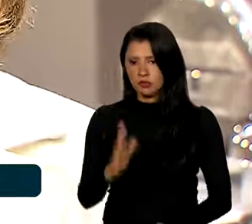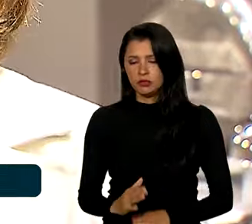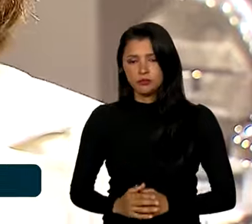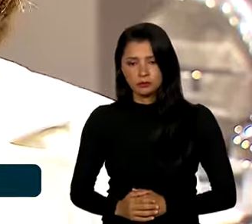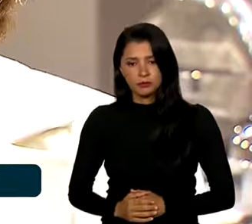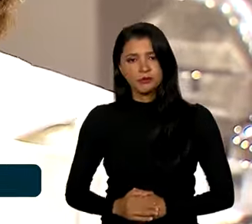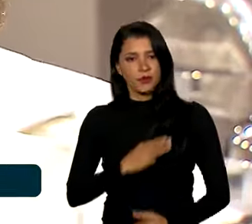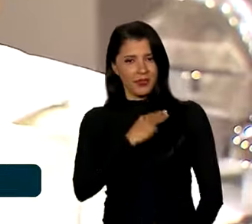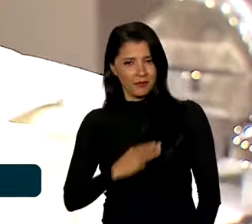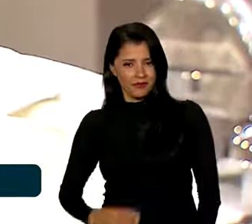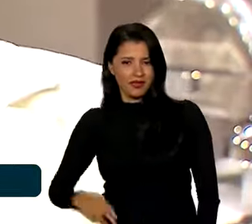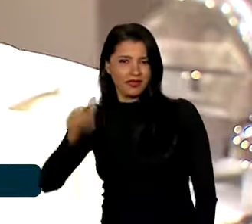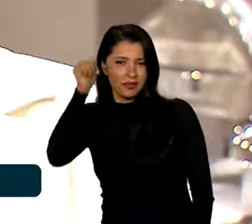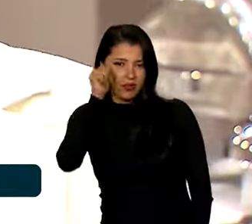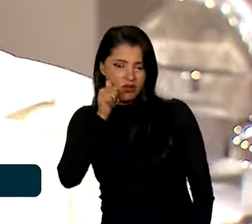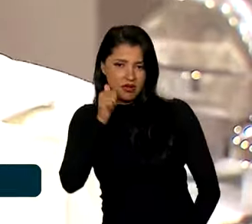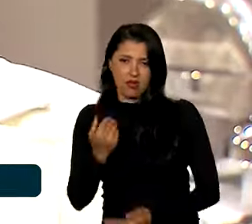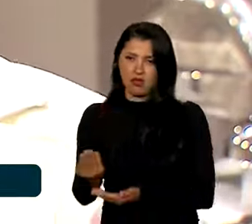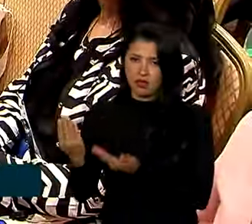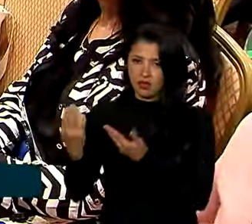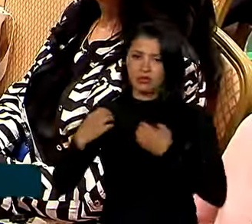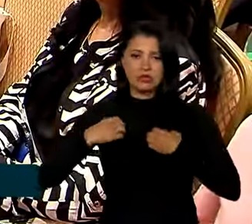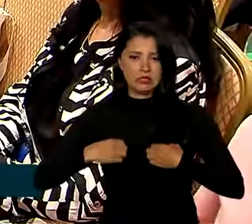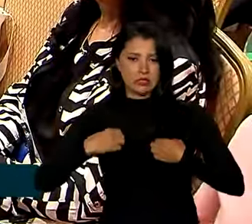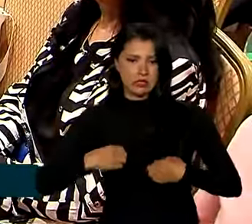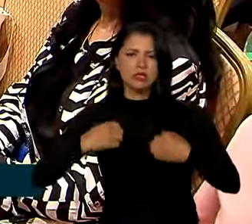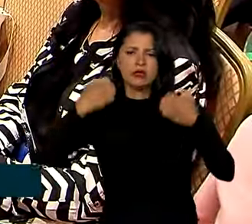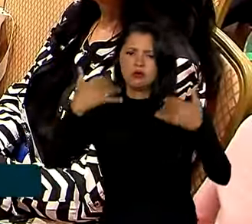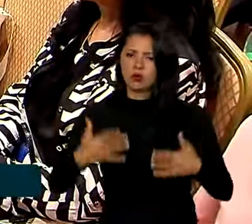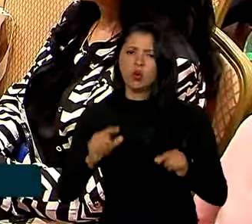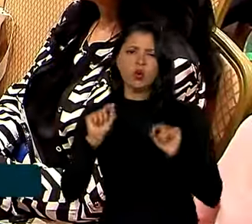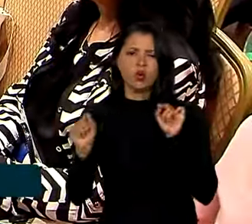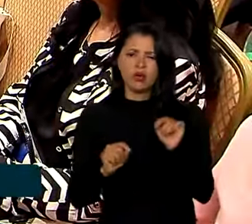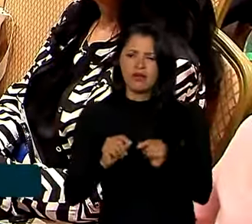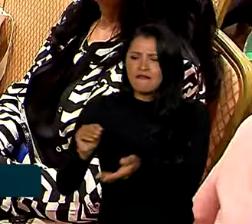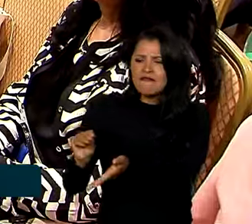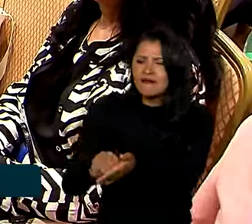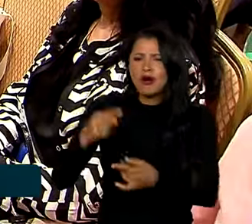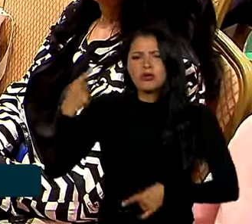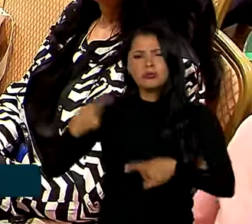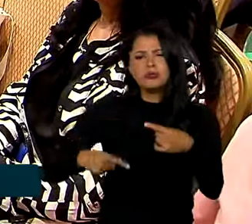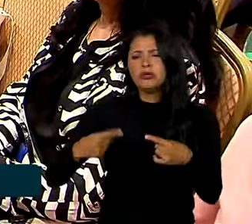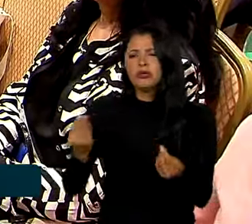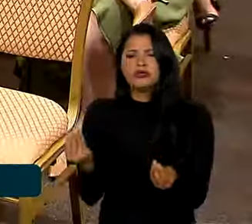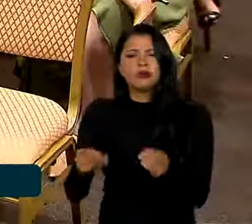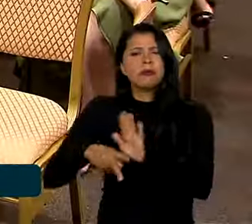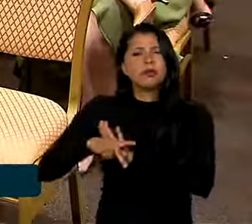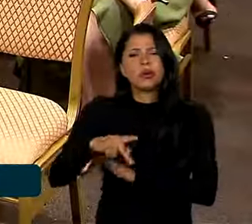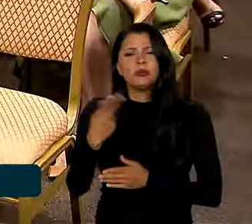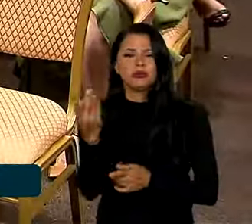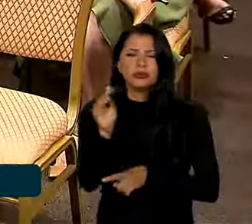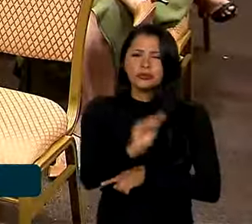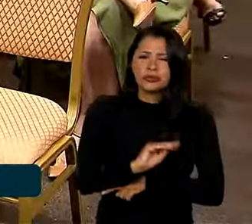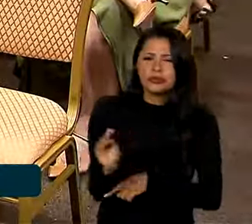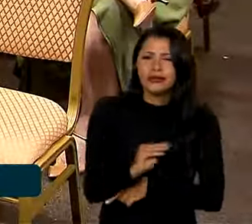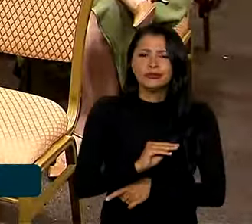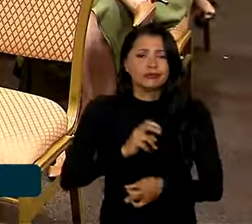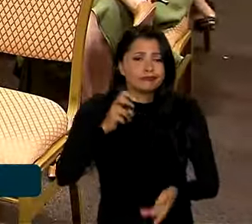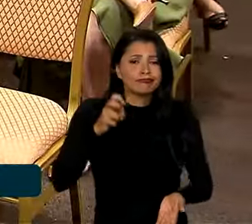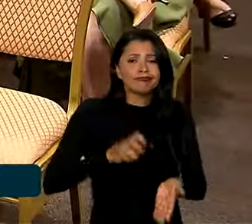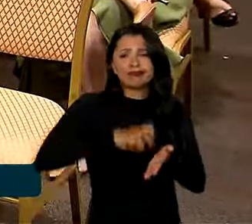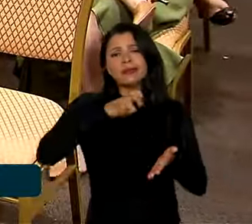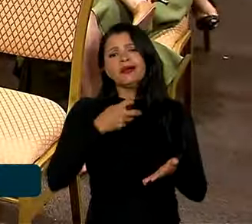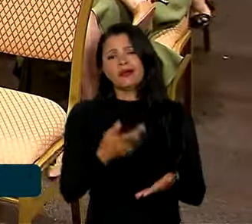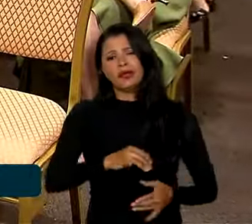ministra das Mulheres, Cida Gonçalves, diz que a falta de uma política nacional de cuidados penaliza, na maior